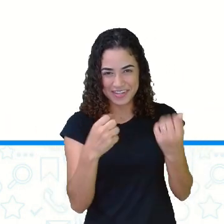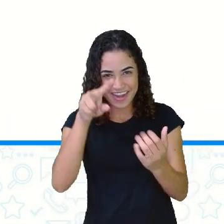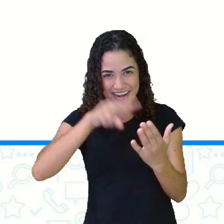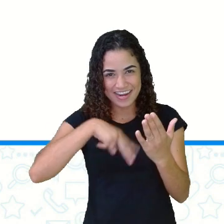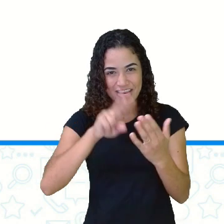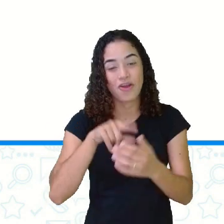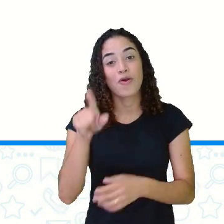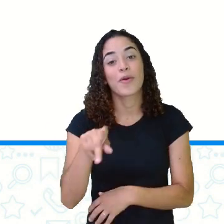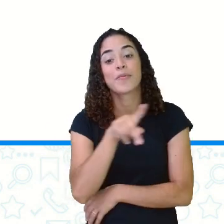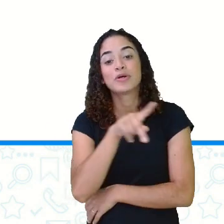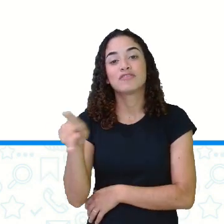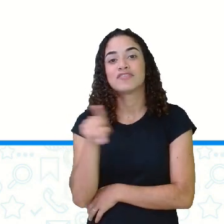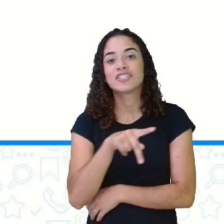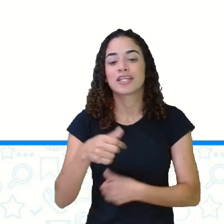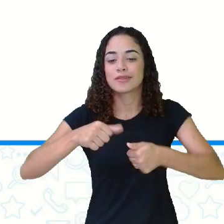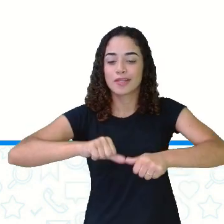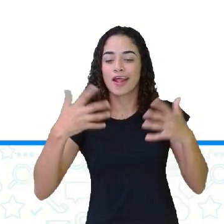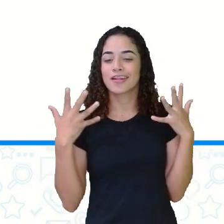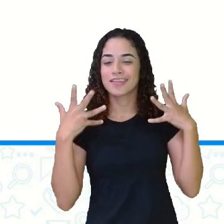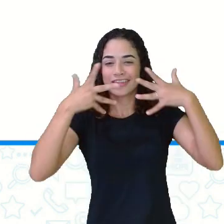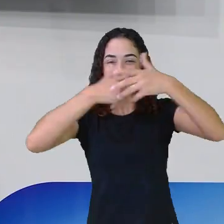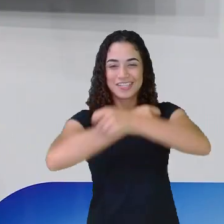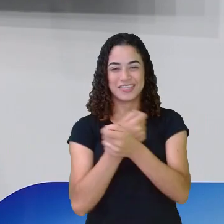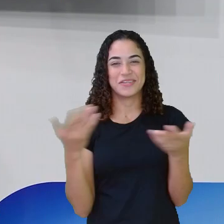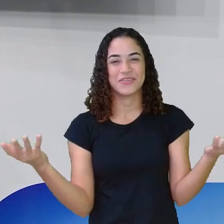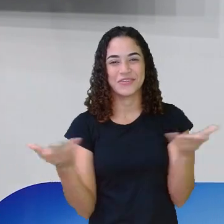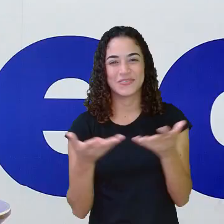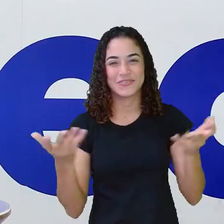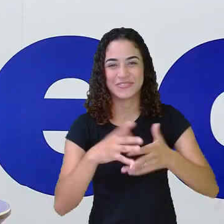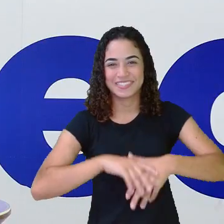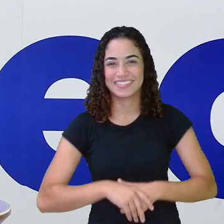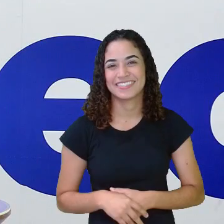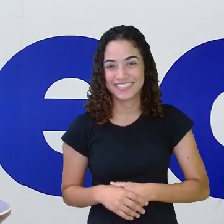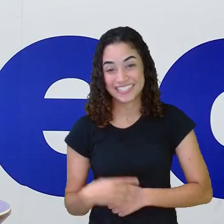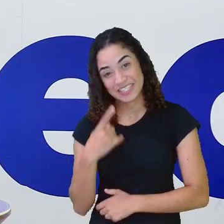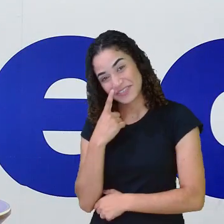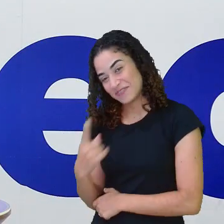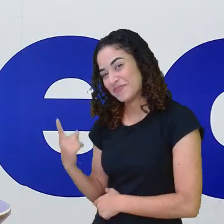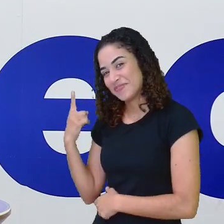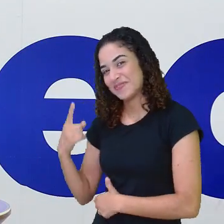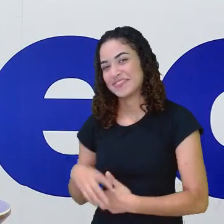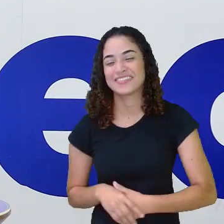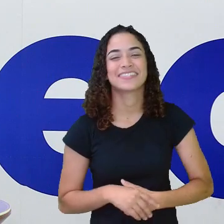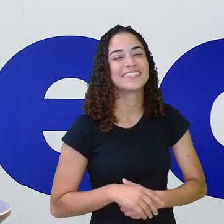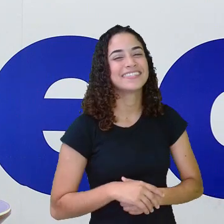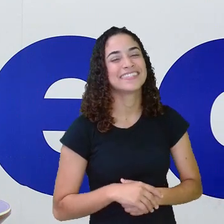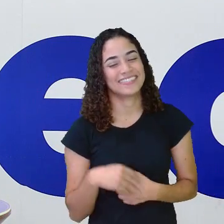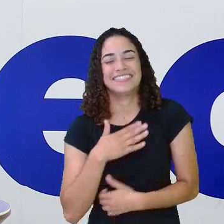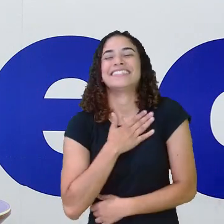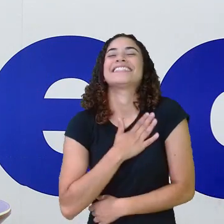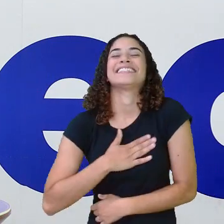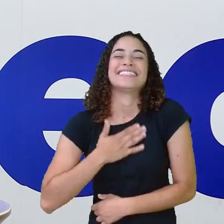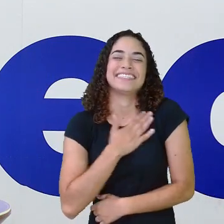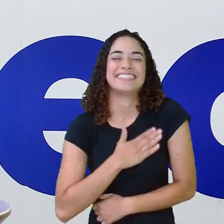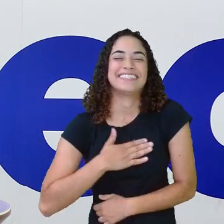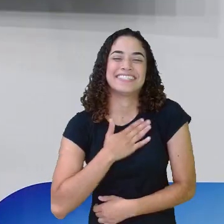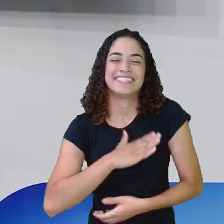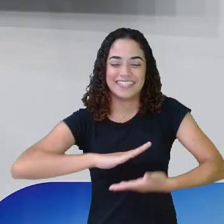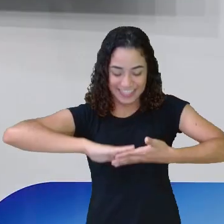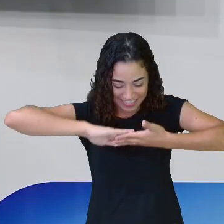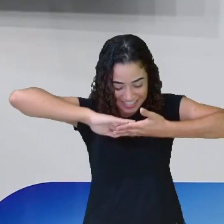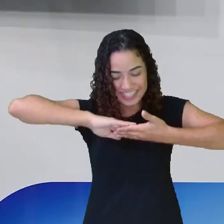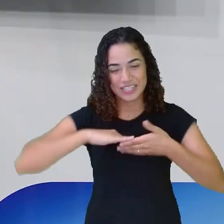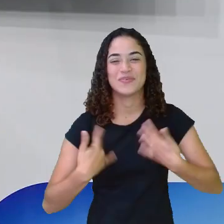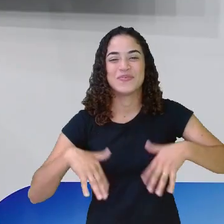A professora está muito bonita hoje. Então, olha aí, já está vendo aí como a gente vai falar. Gostei. Gostou? Então,